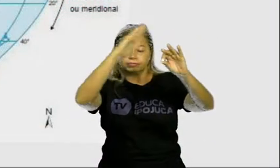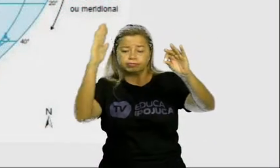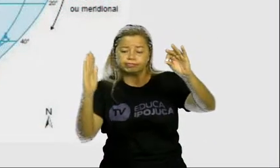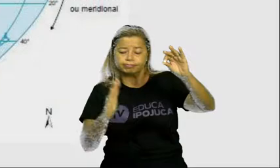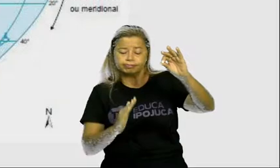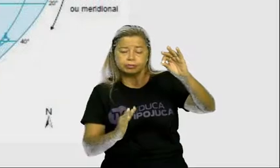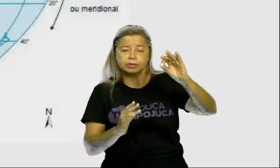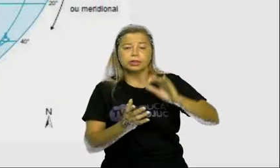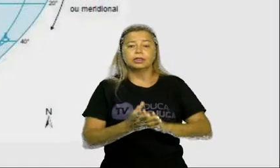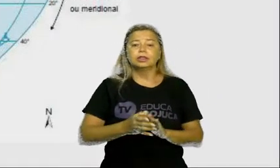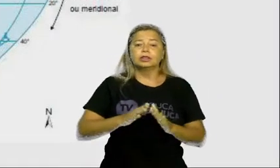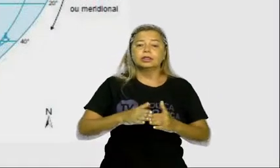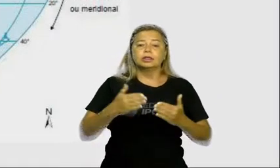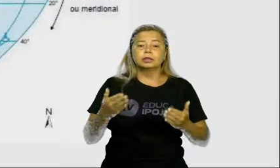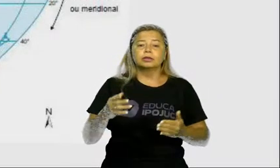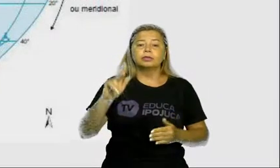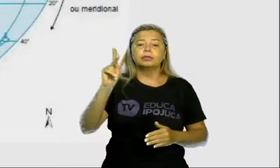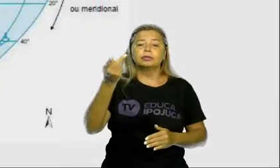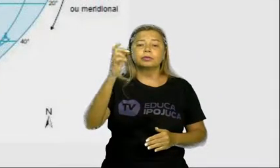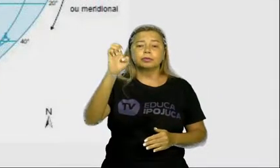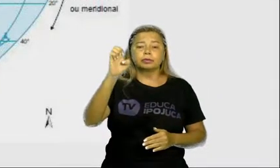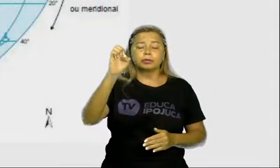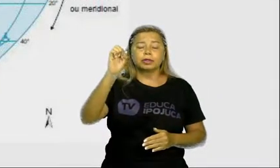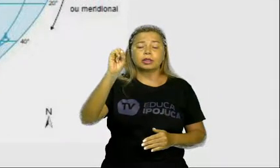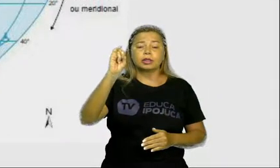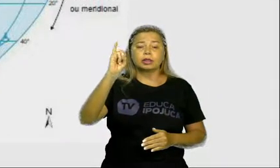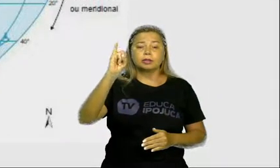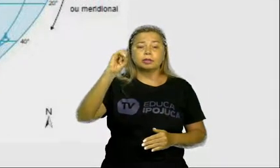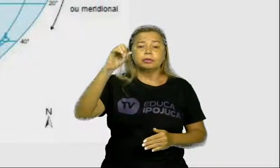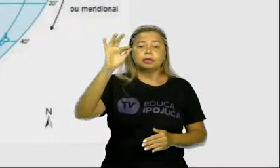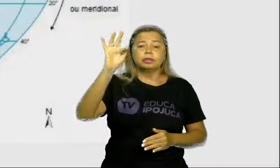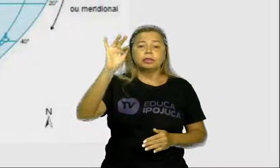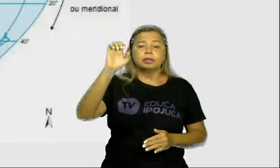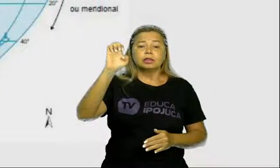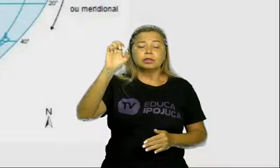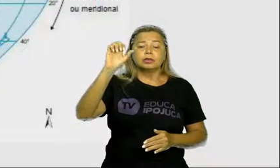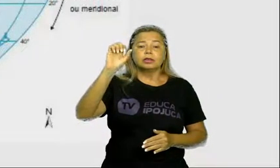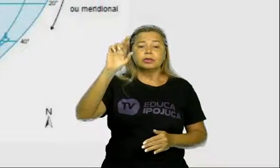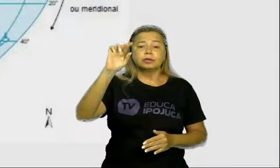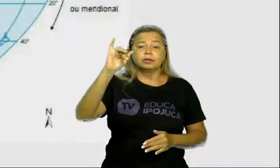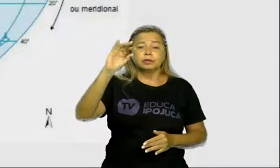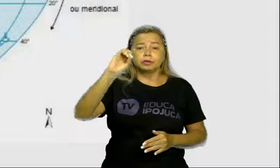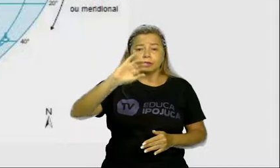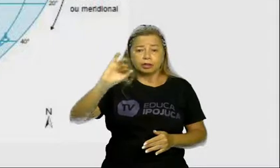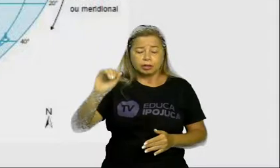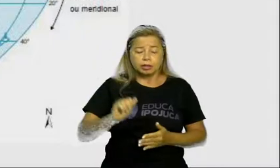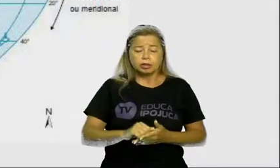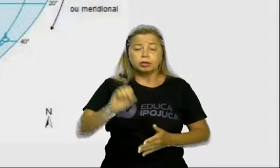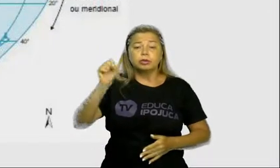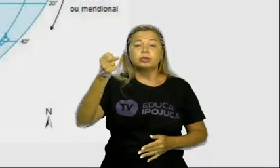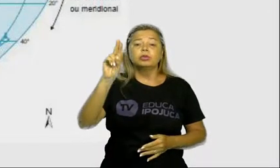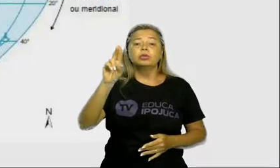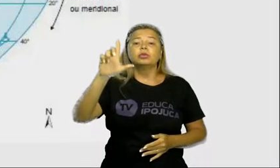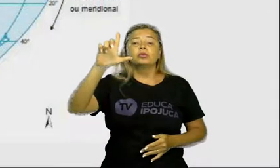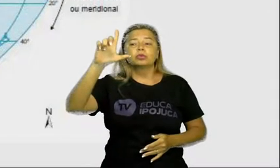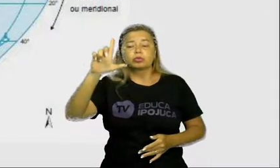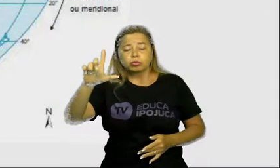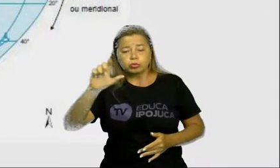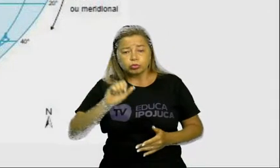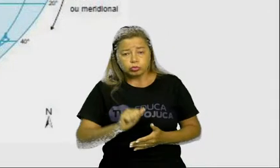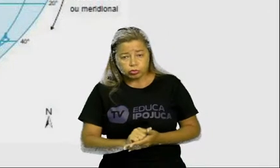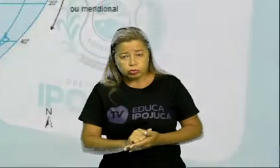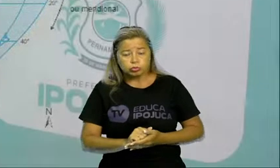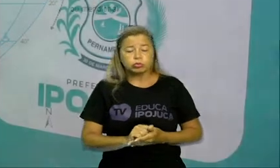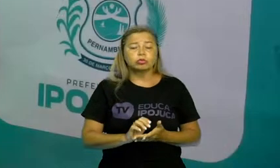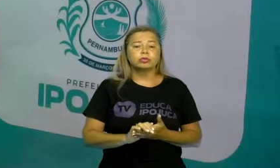hemisfério sul. E está totalmente à esquerda do meridiano de Greenwich. Essa linha